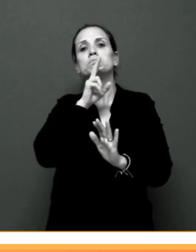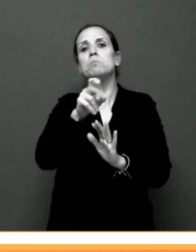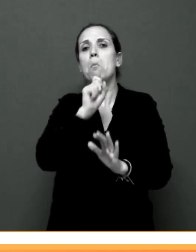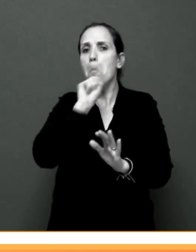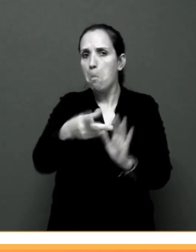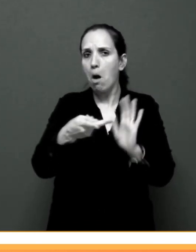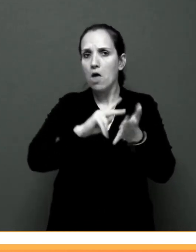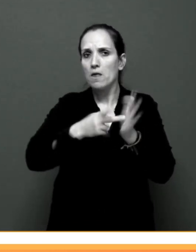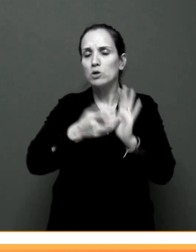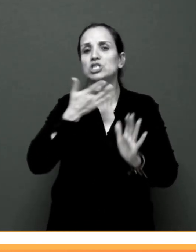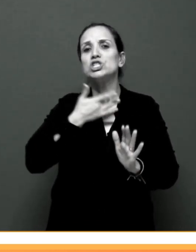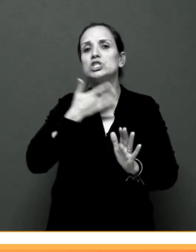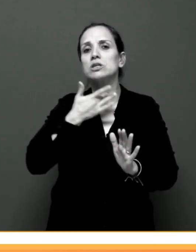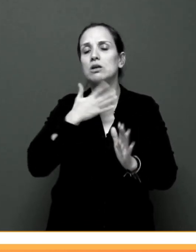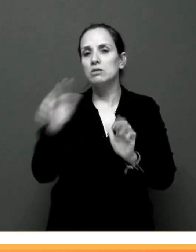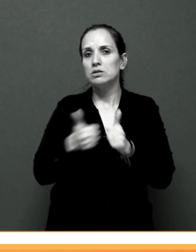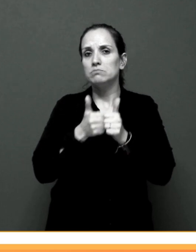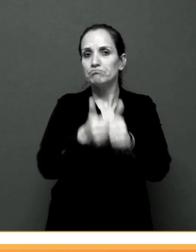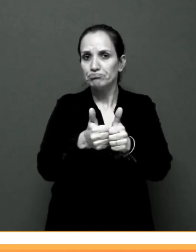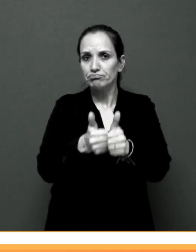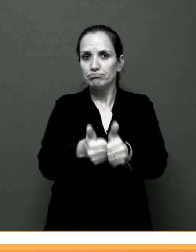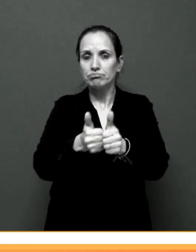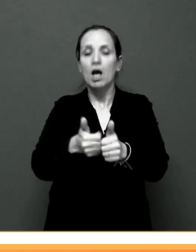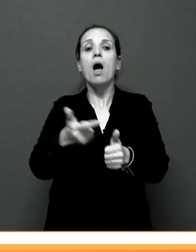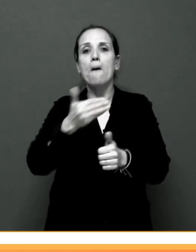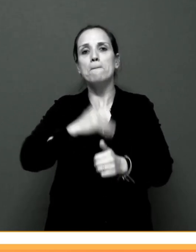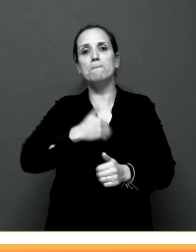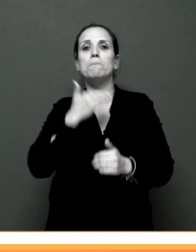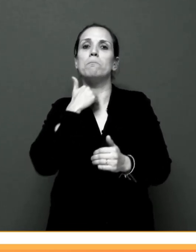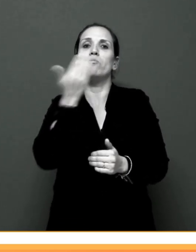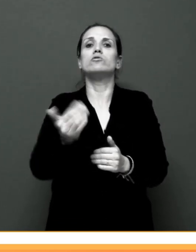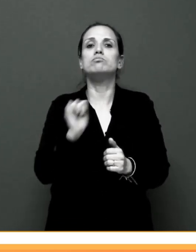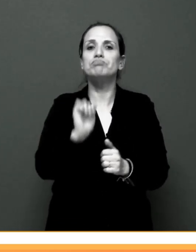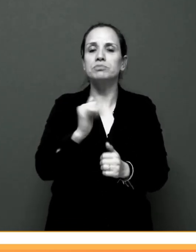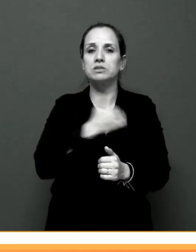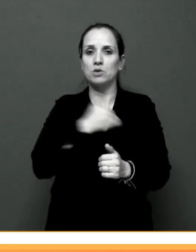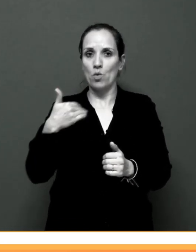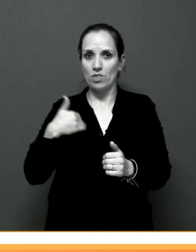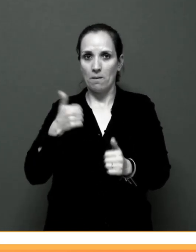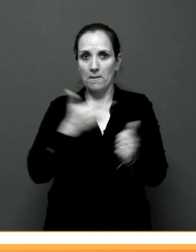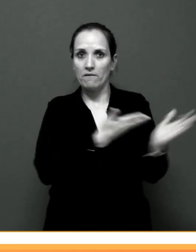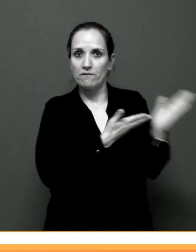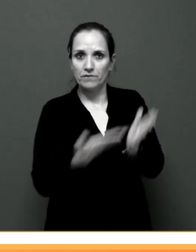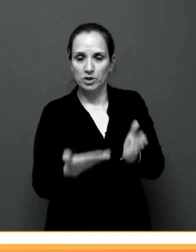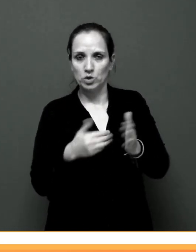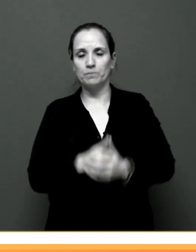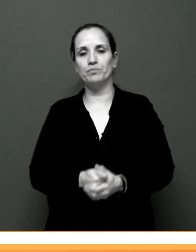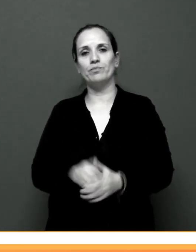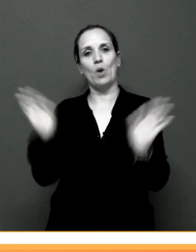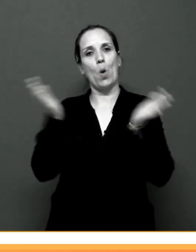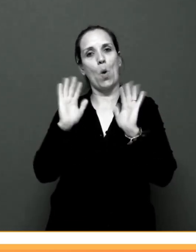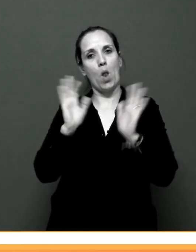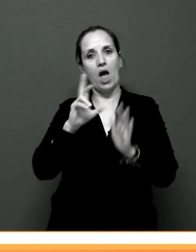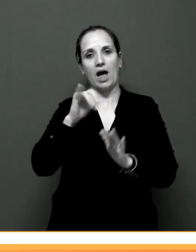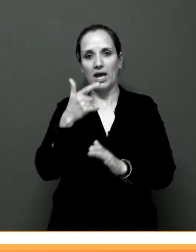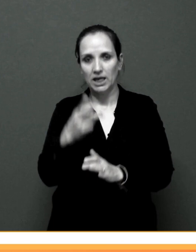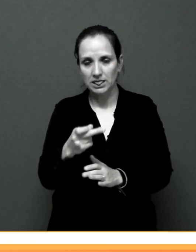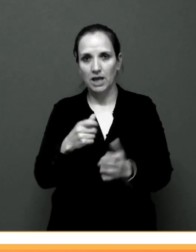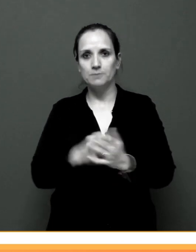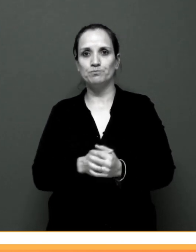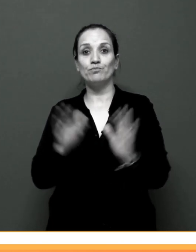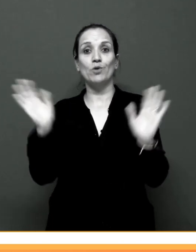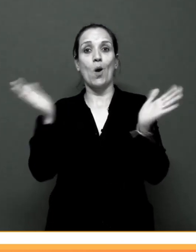as Tecnologias Digitais auxiliar a atuação profissional na área da saúde? Olá Lúcio, muito bem-vindo. Olá Rita, olá